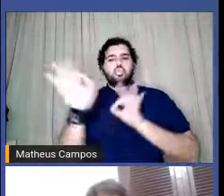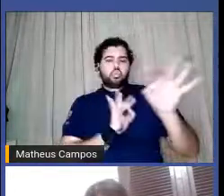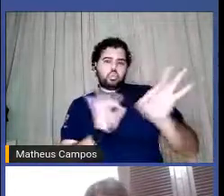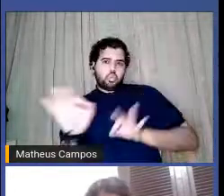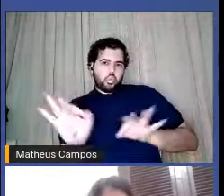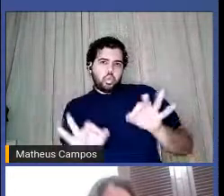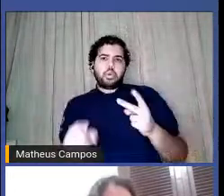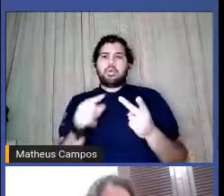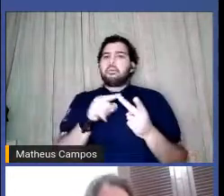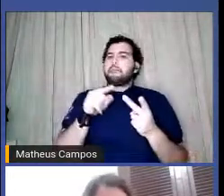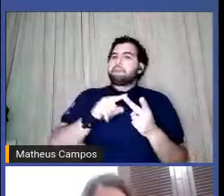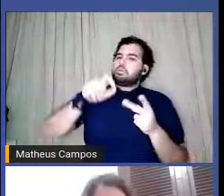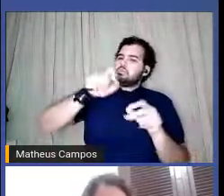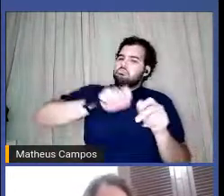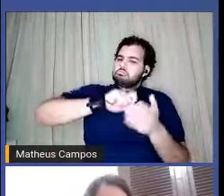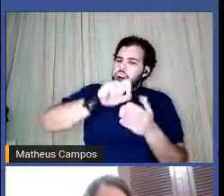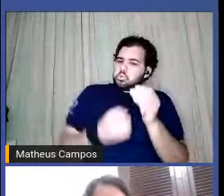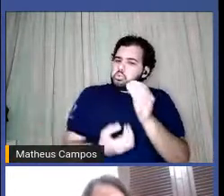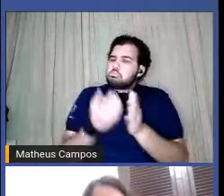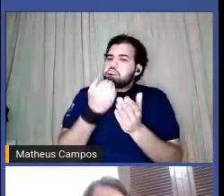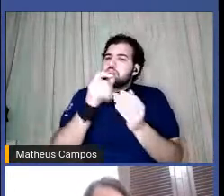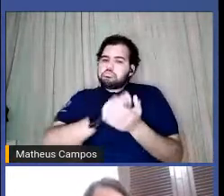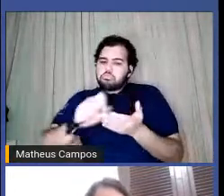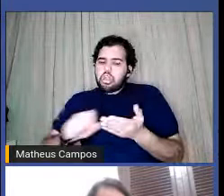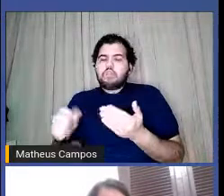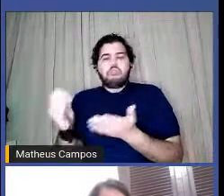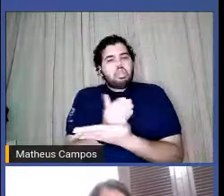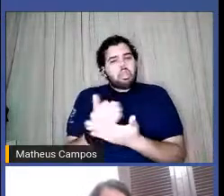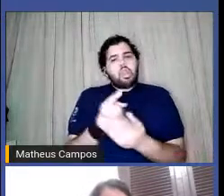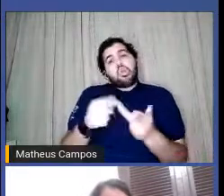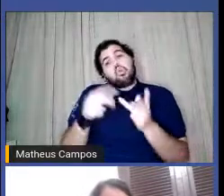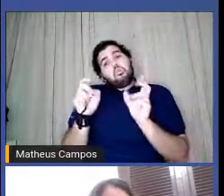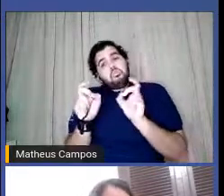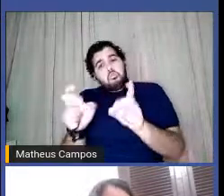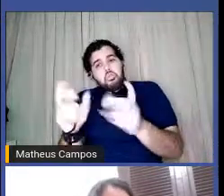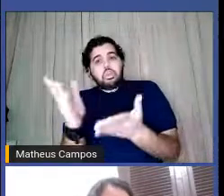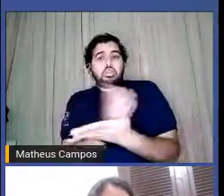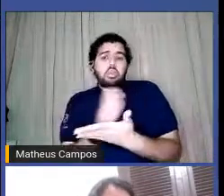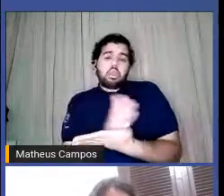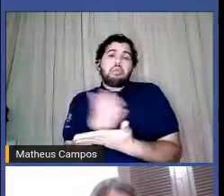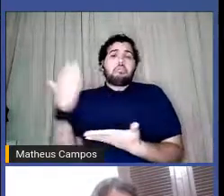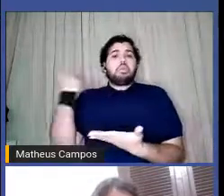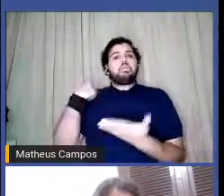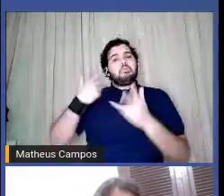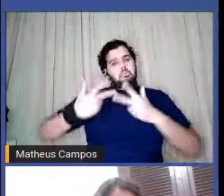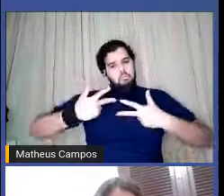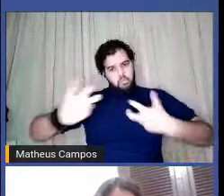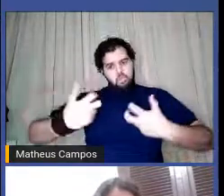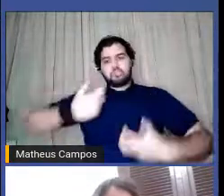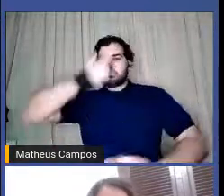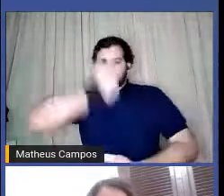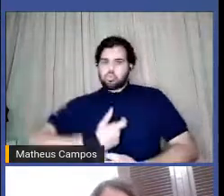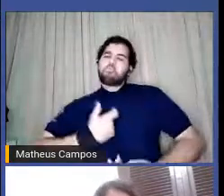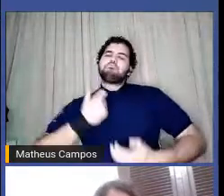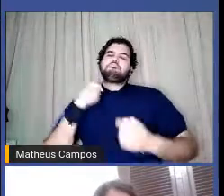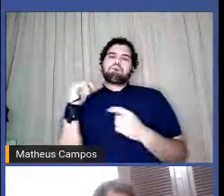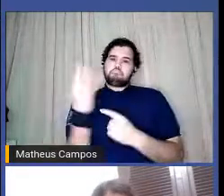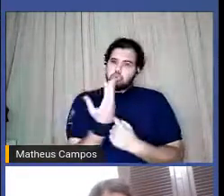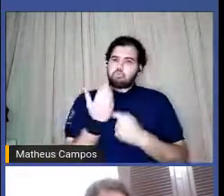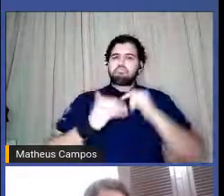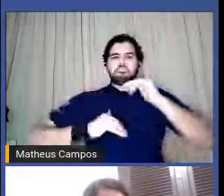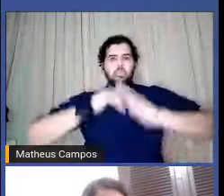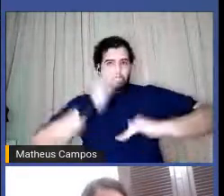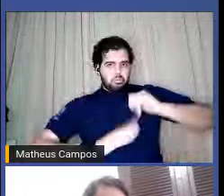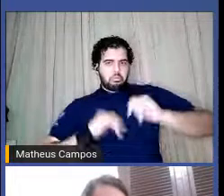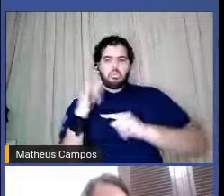escrevendo livros seja vendendo livros mas eu realmente passei a me reconhecer como artista né e veio muito do